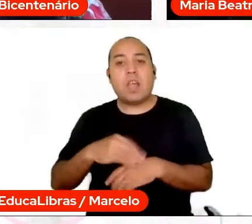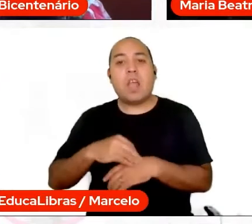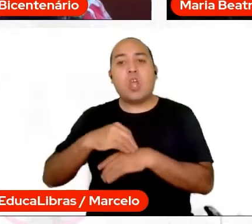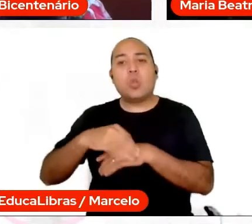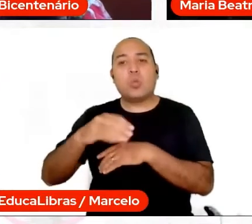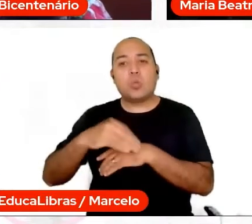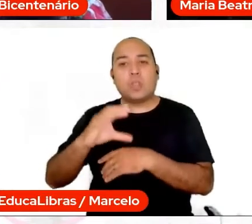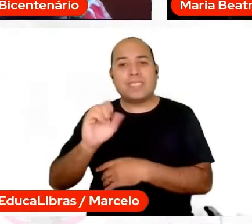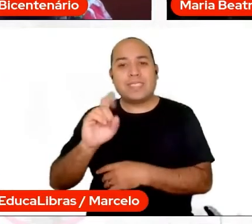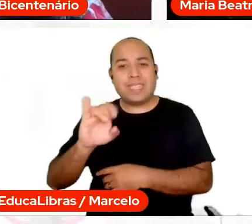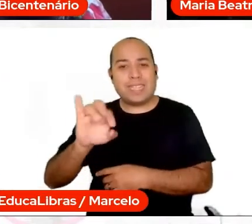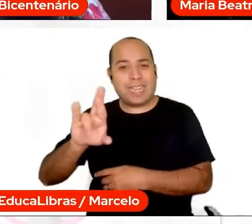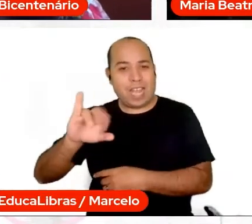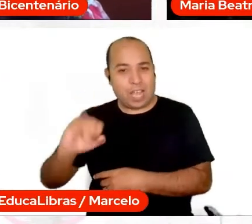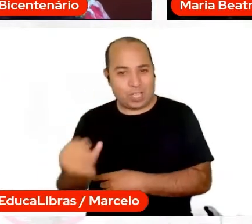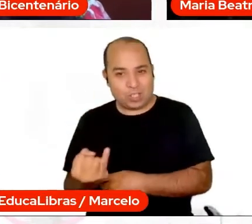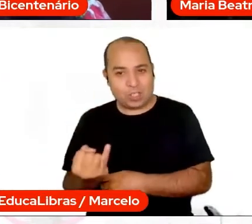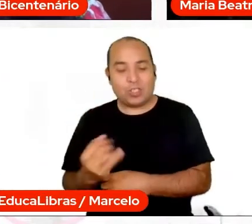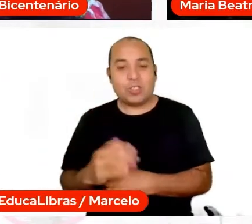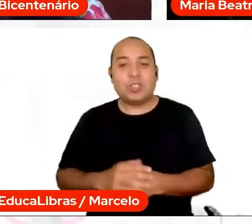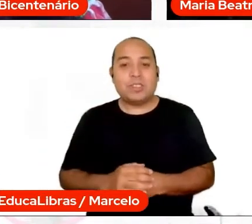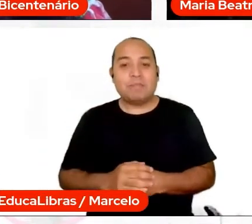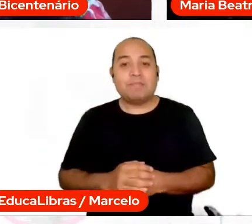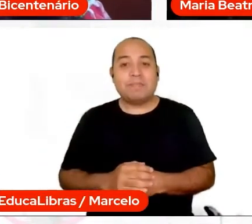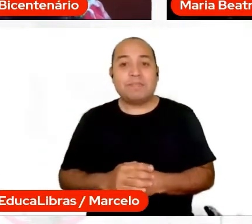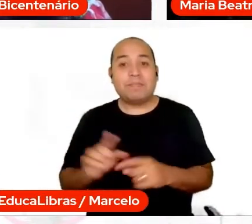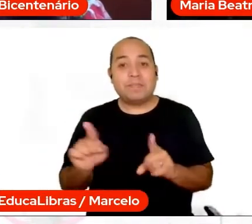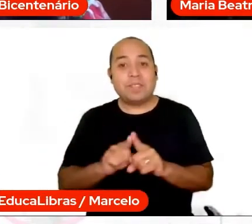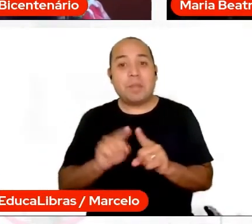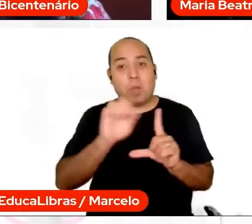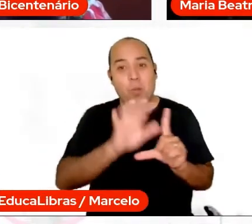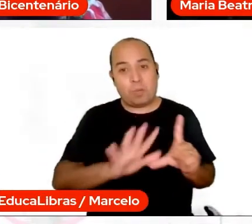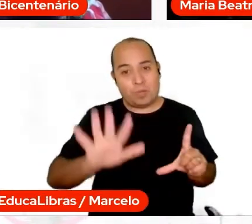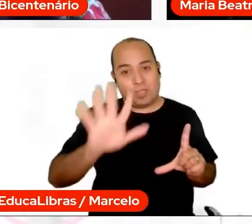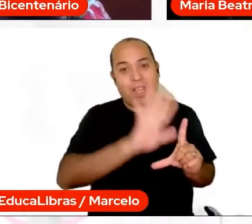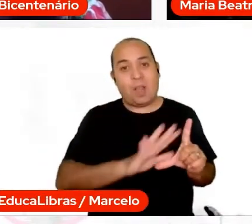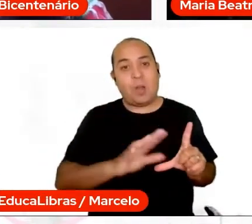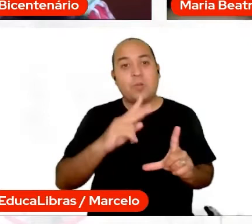de Unirio EAD e é bolsista do Portal do Bicentenário.